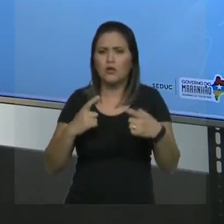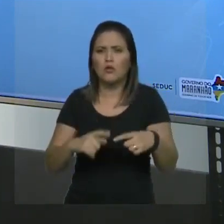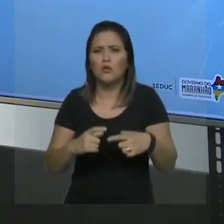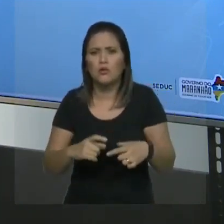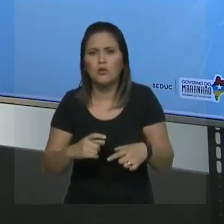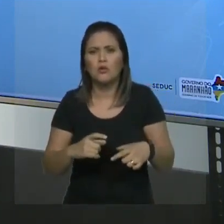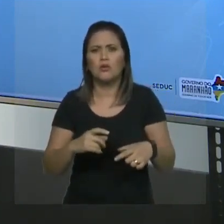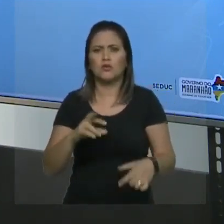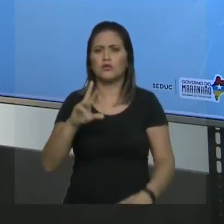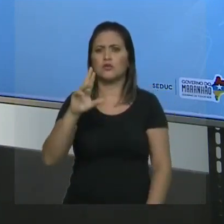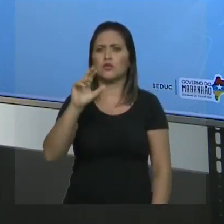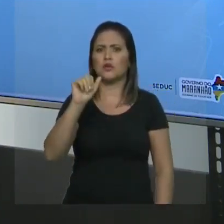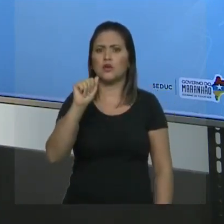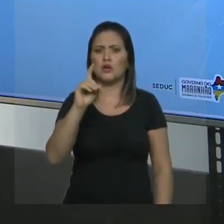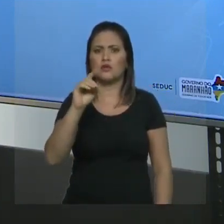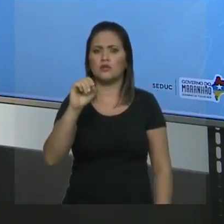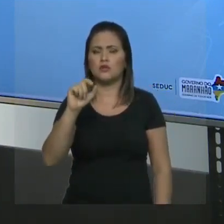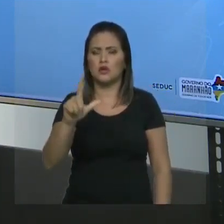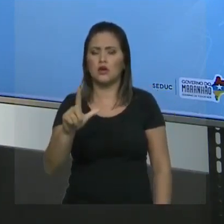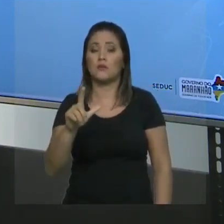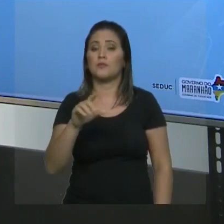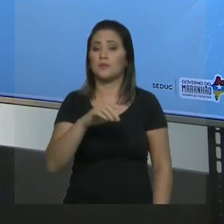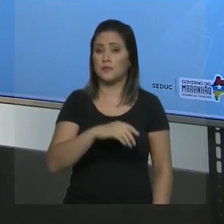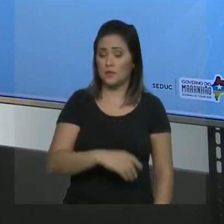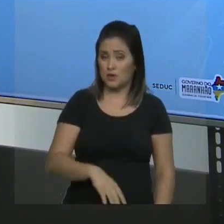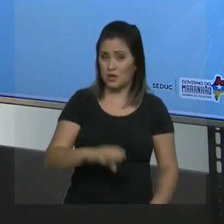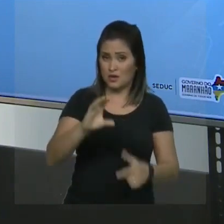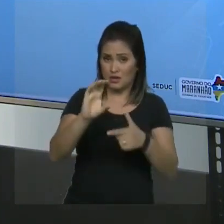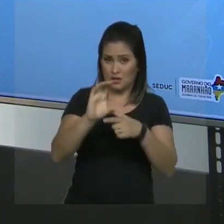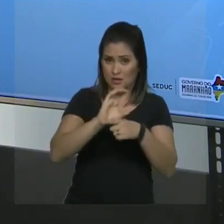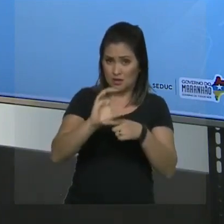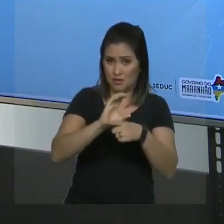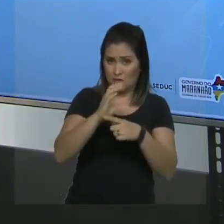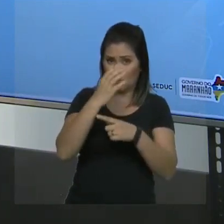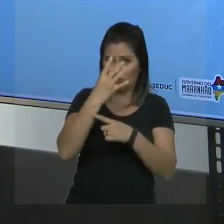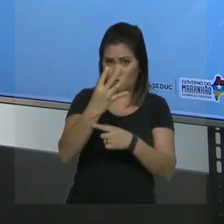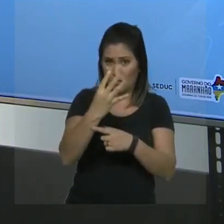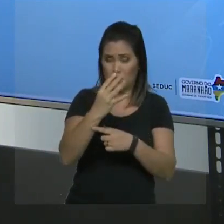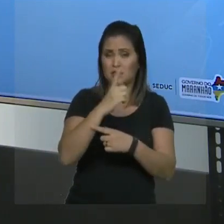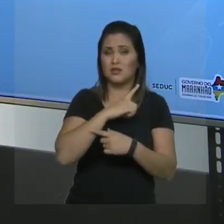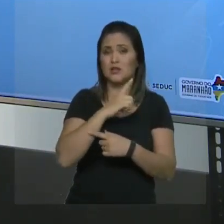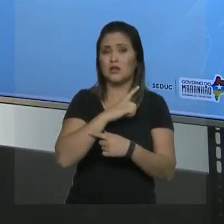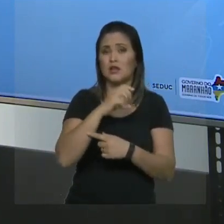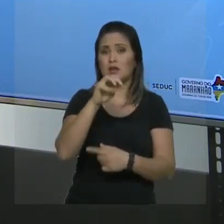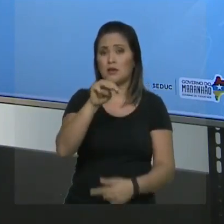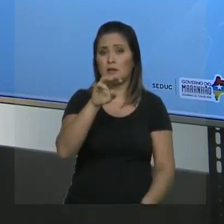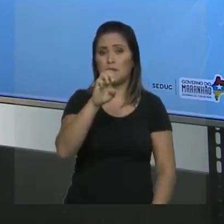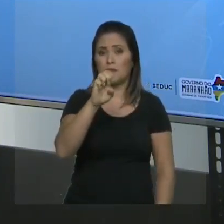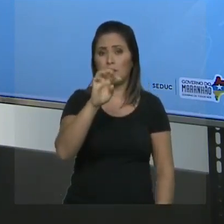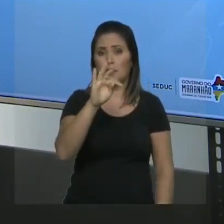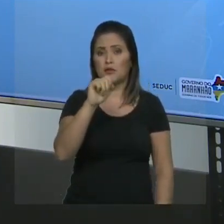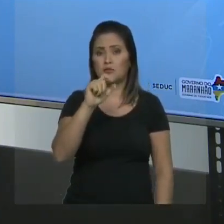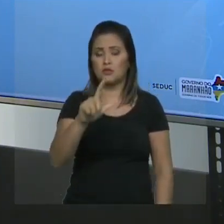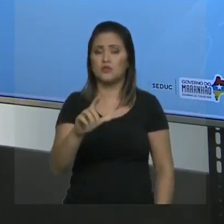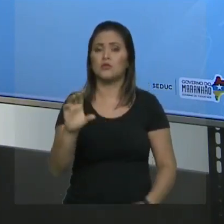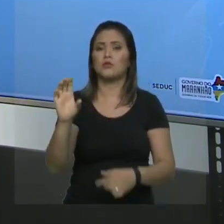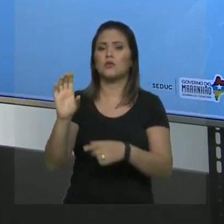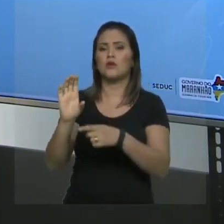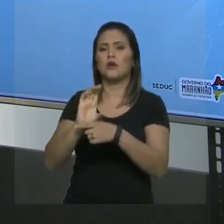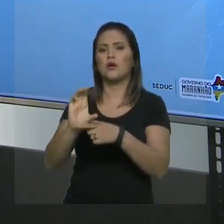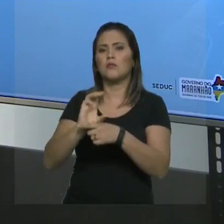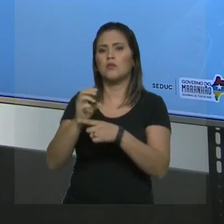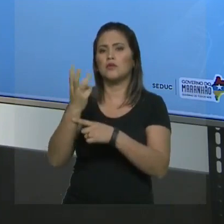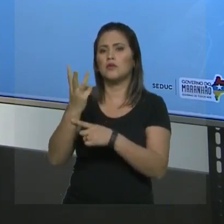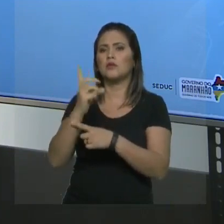Que no carbono quatro tem um etil, que no carbono três tem um etil e depois da posição e os radicais ligados à